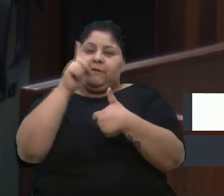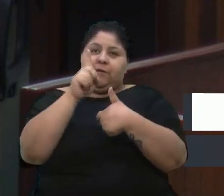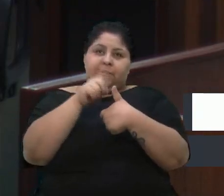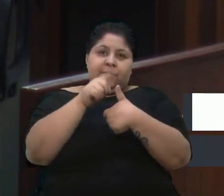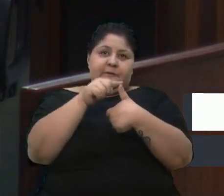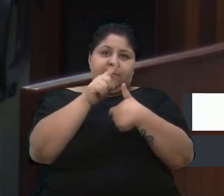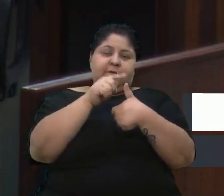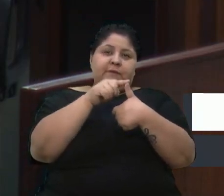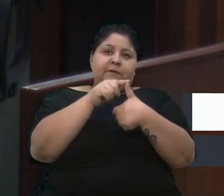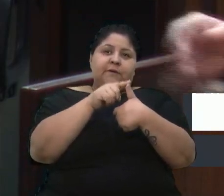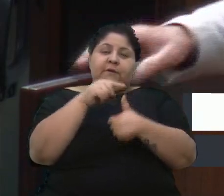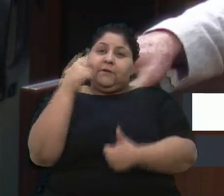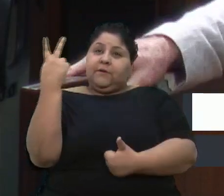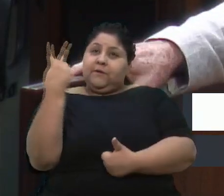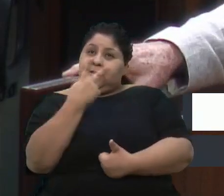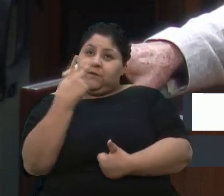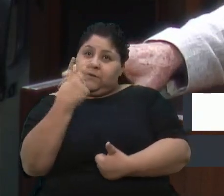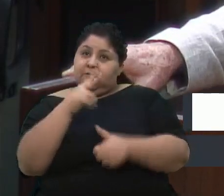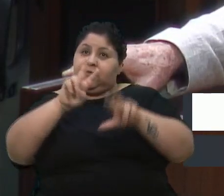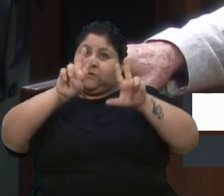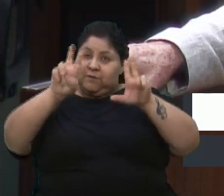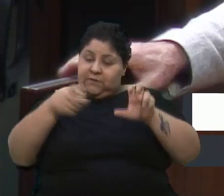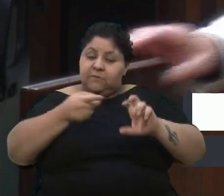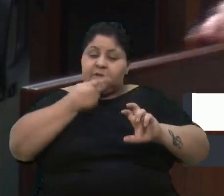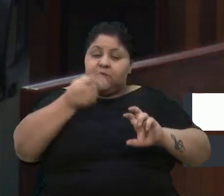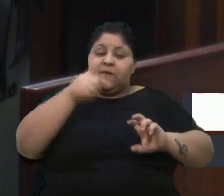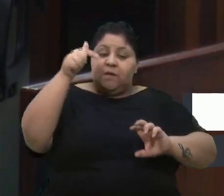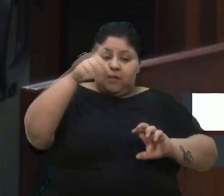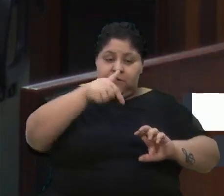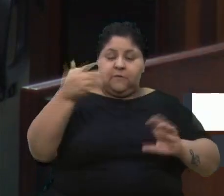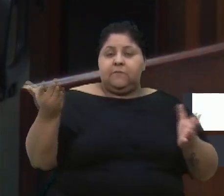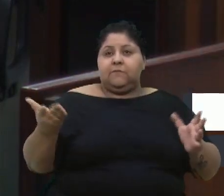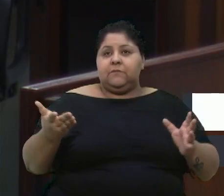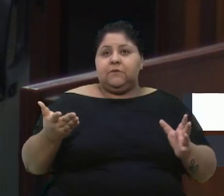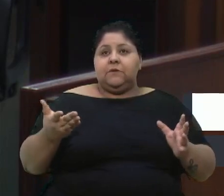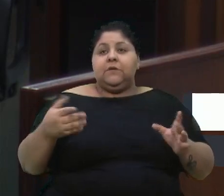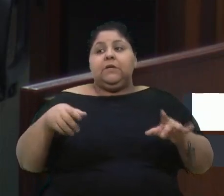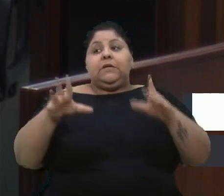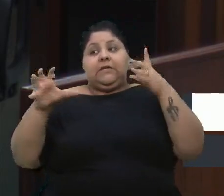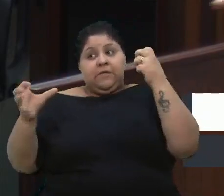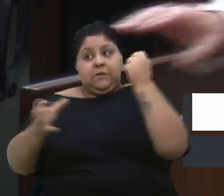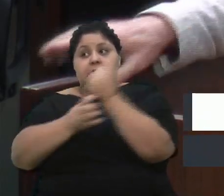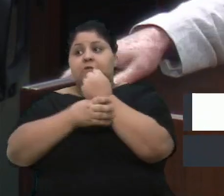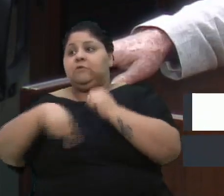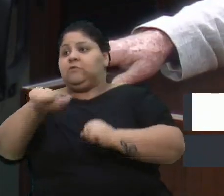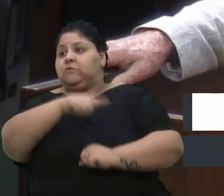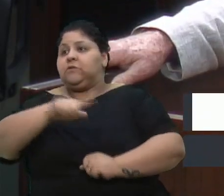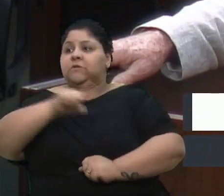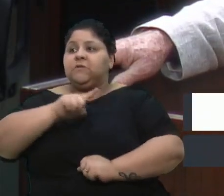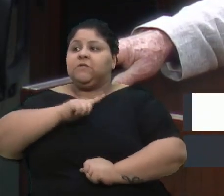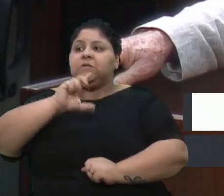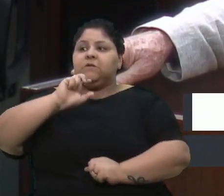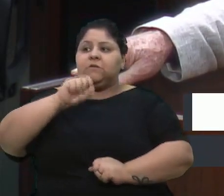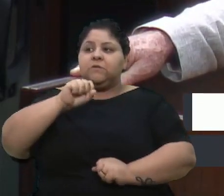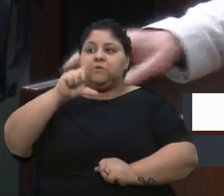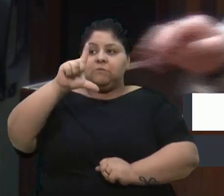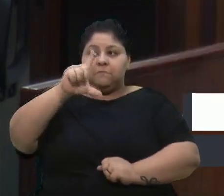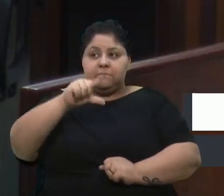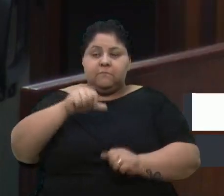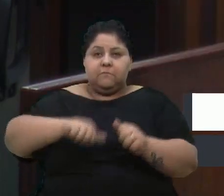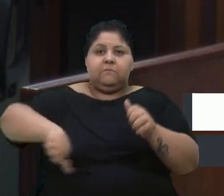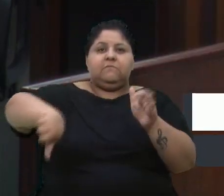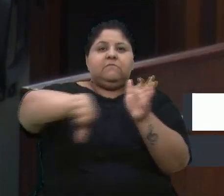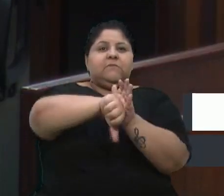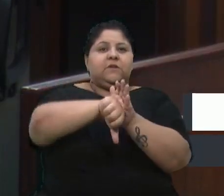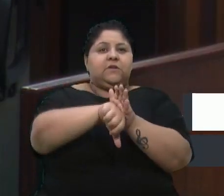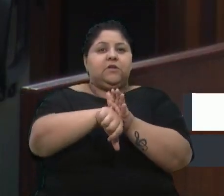temas que eu toquei hoje aqui. E quanto à segurança, nós teremos, sim, menos crime. Nós